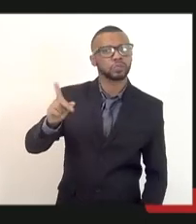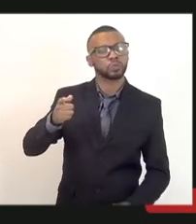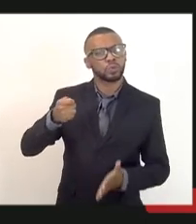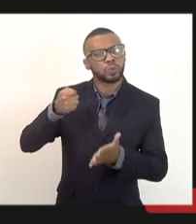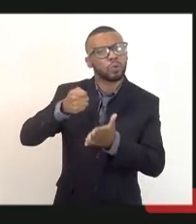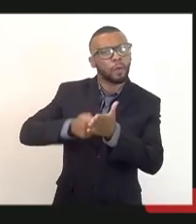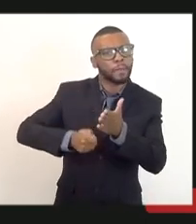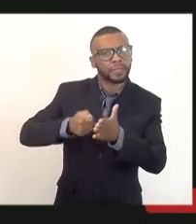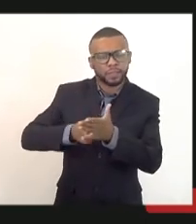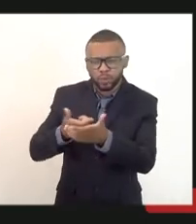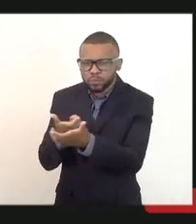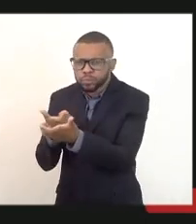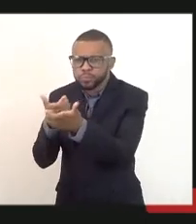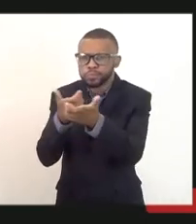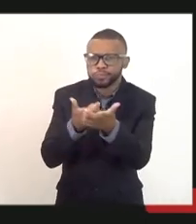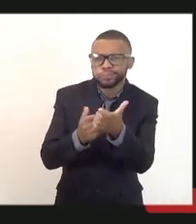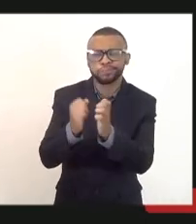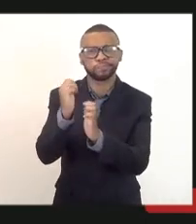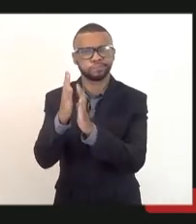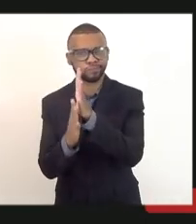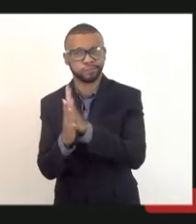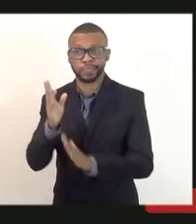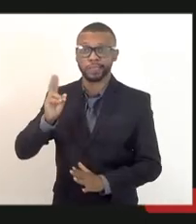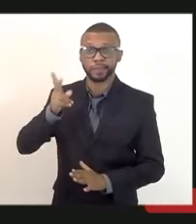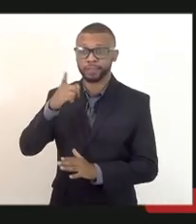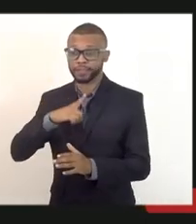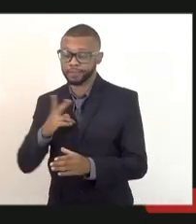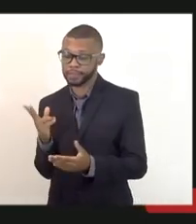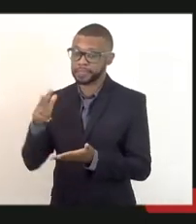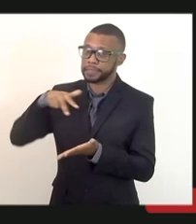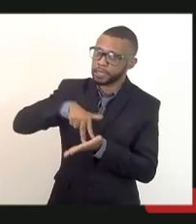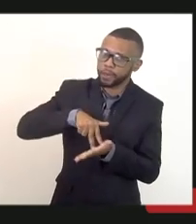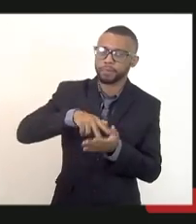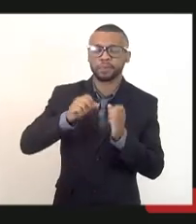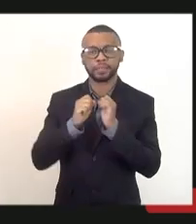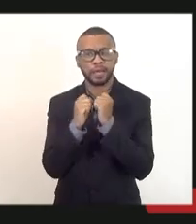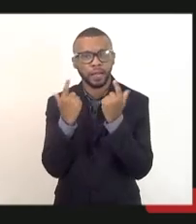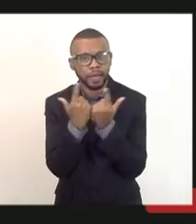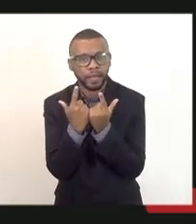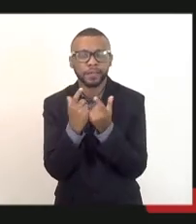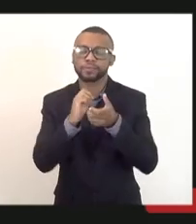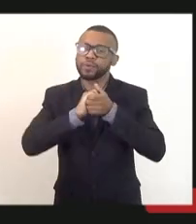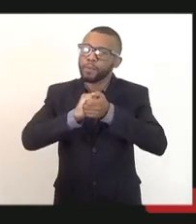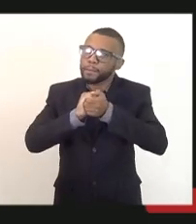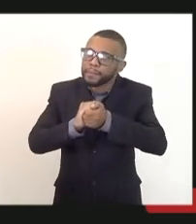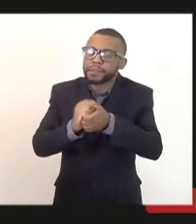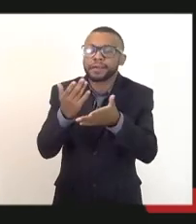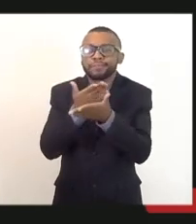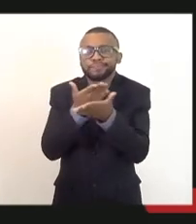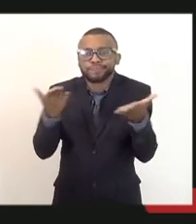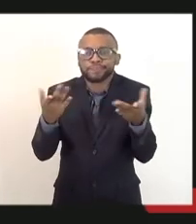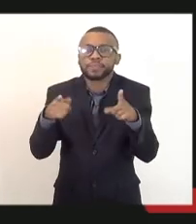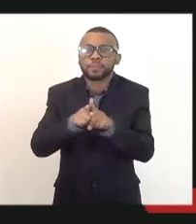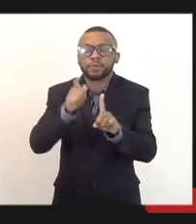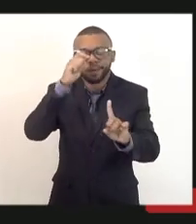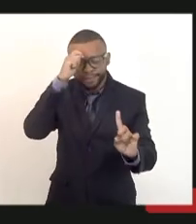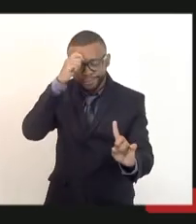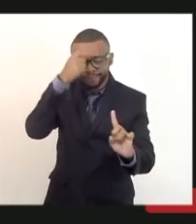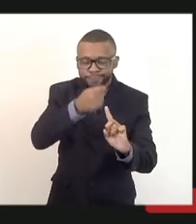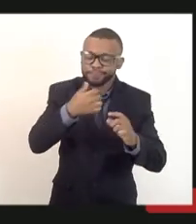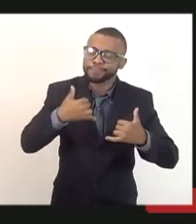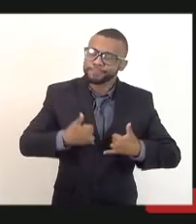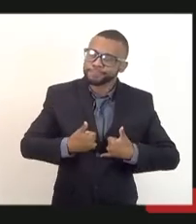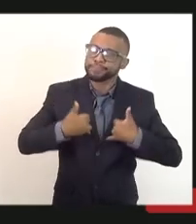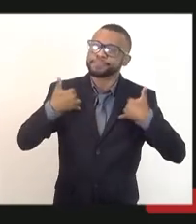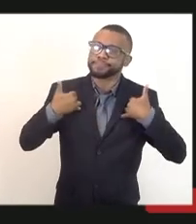teve muito presente na Assembleia Legislativa, cumprimentar os demais deputados, fazer uma saudação muito honrosa e muito